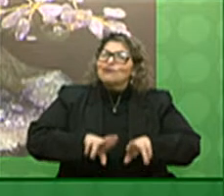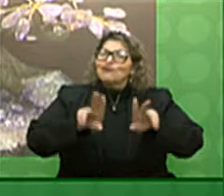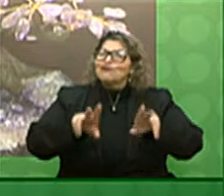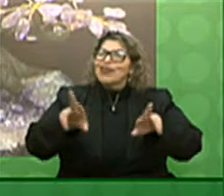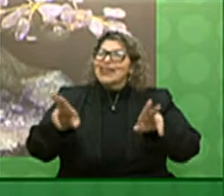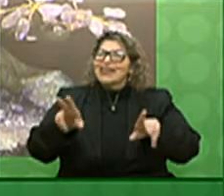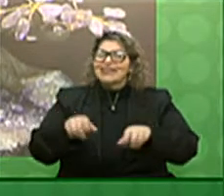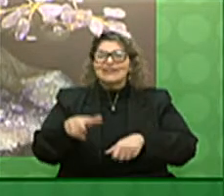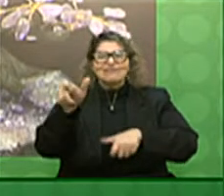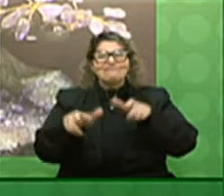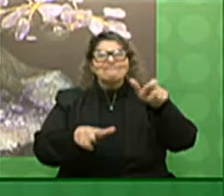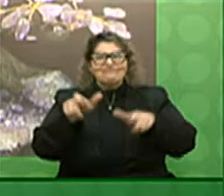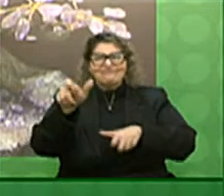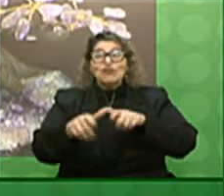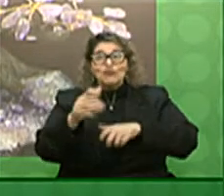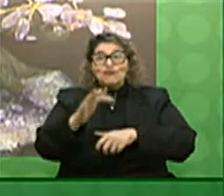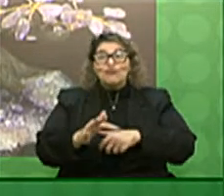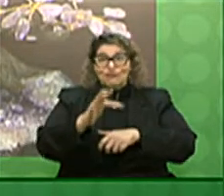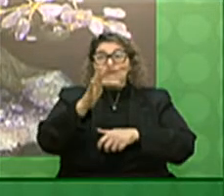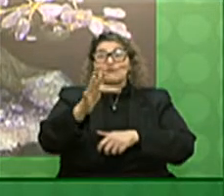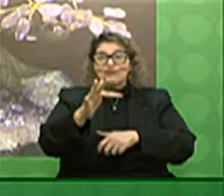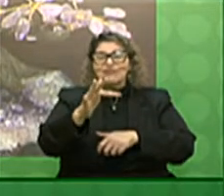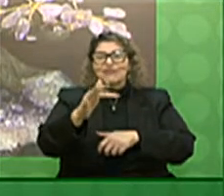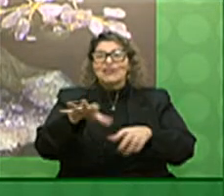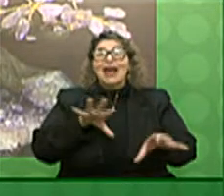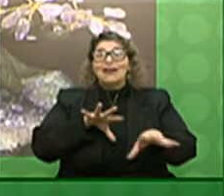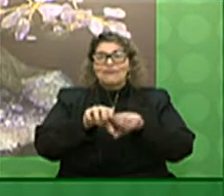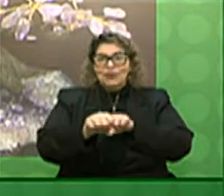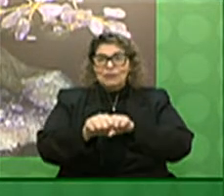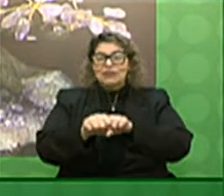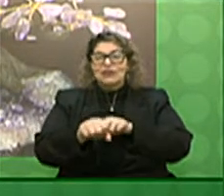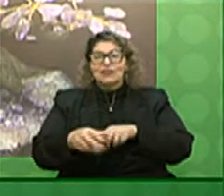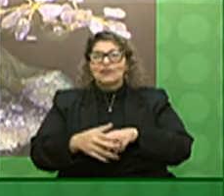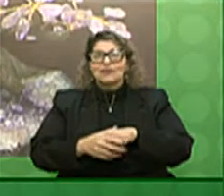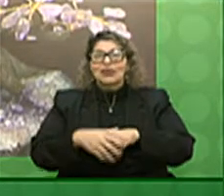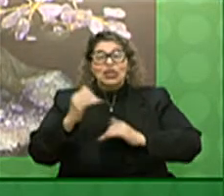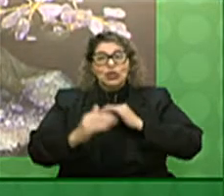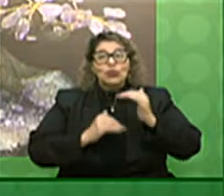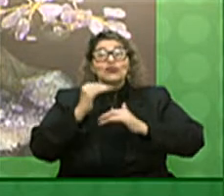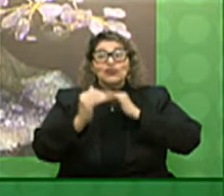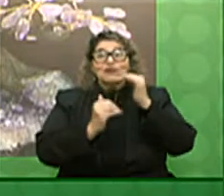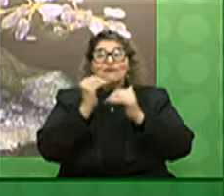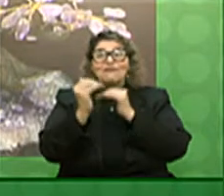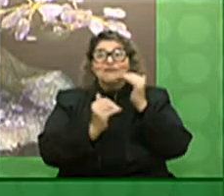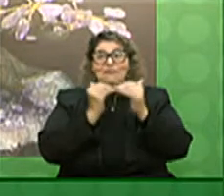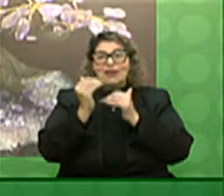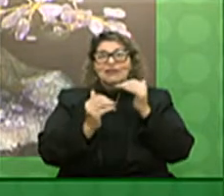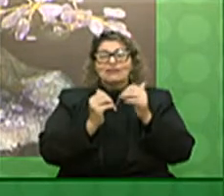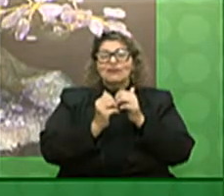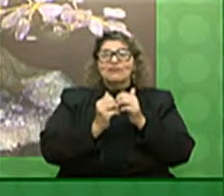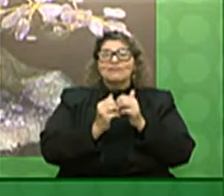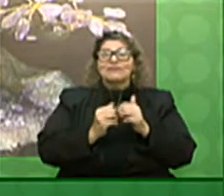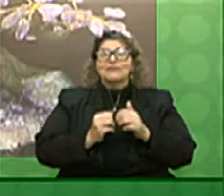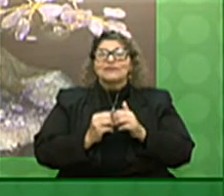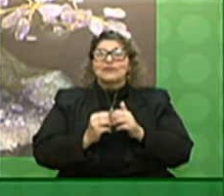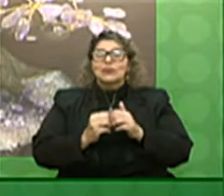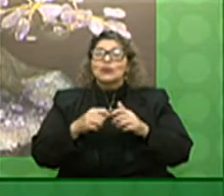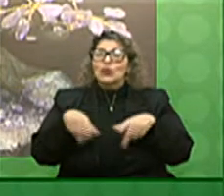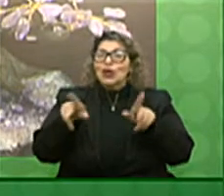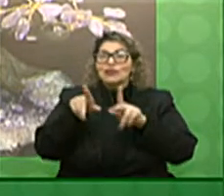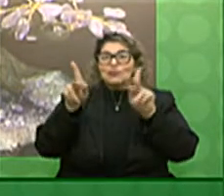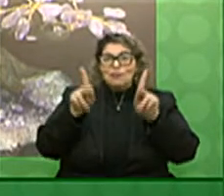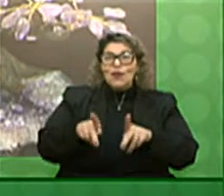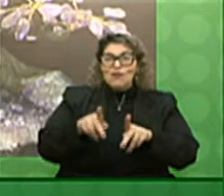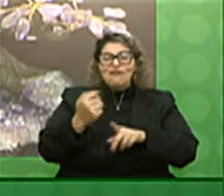no futuro na formação e no desenvolvimento do nosso povo